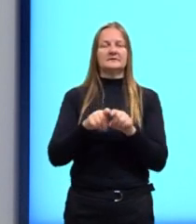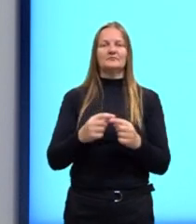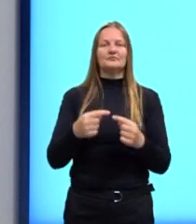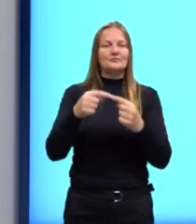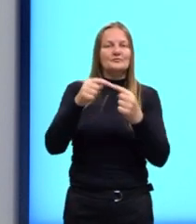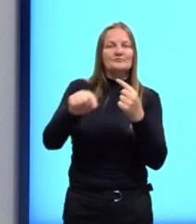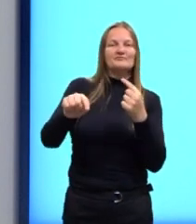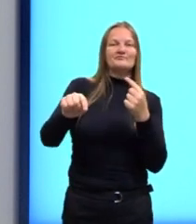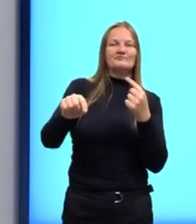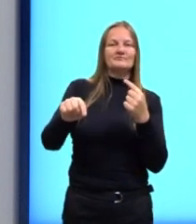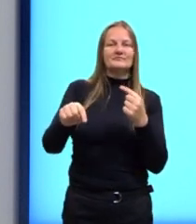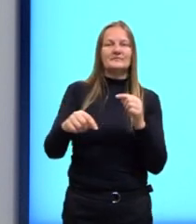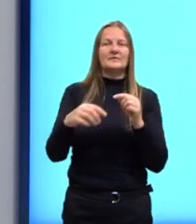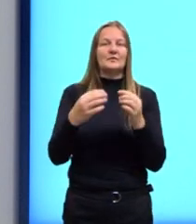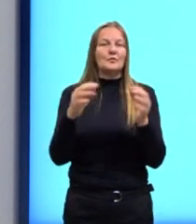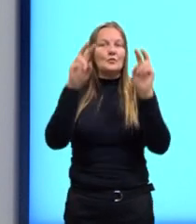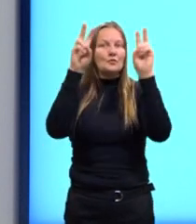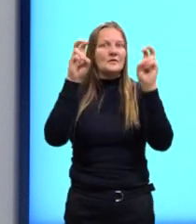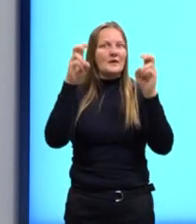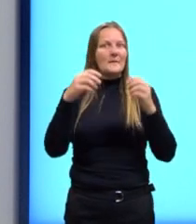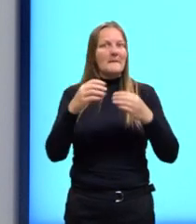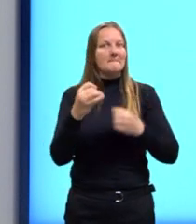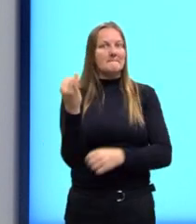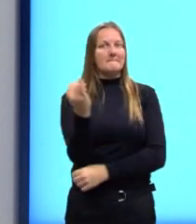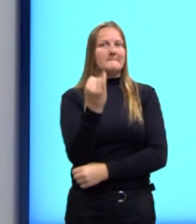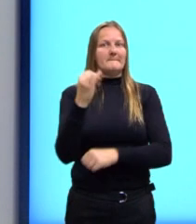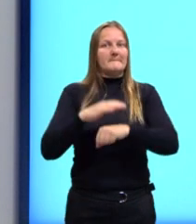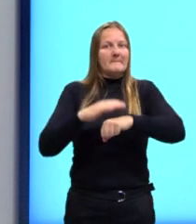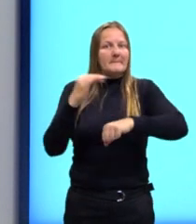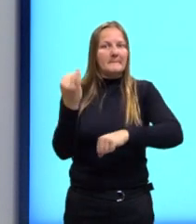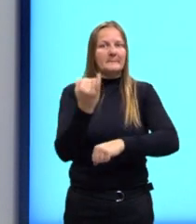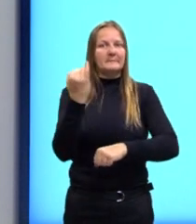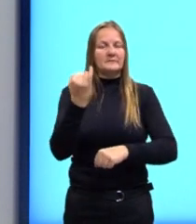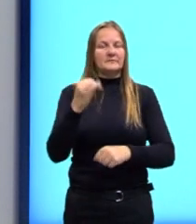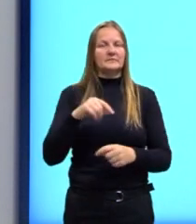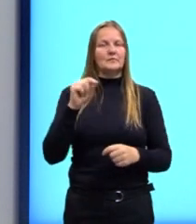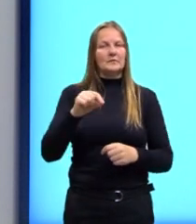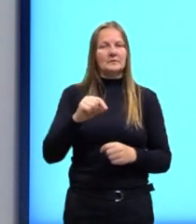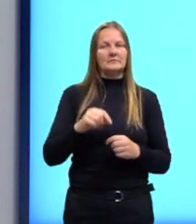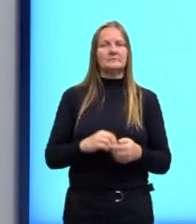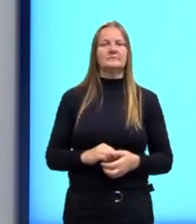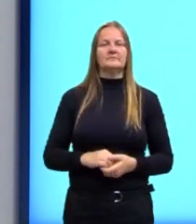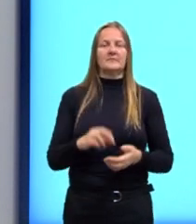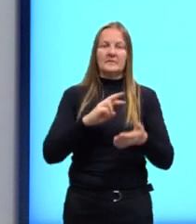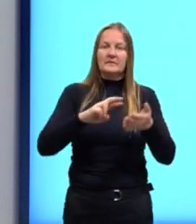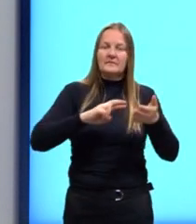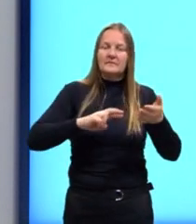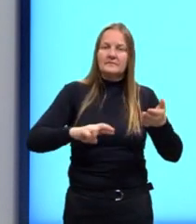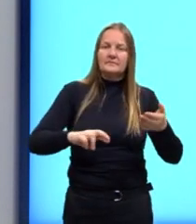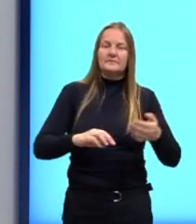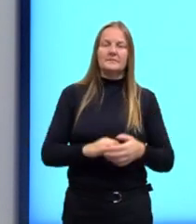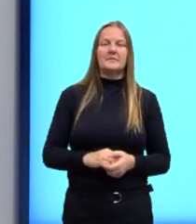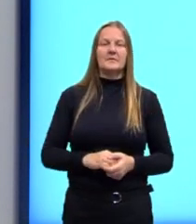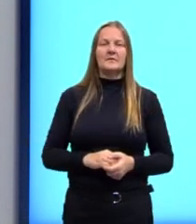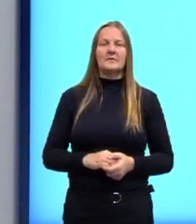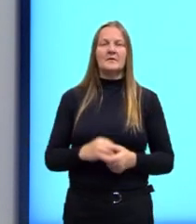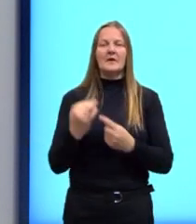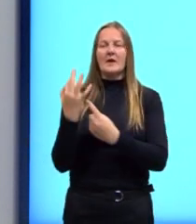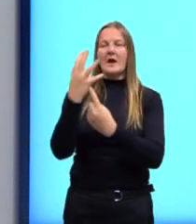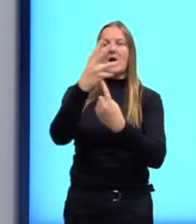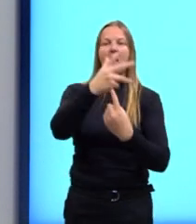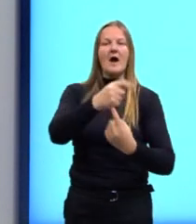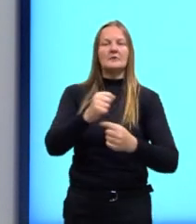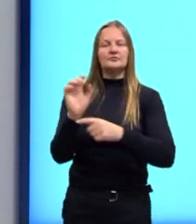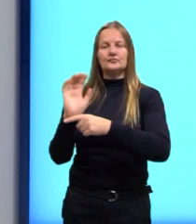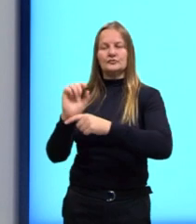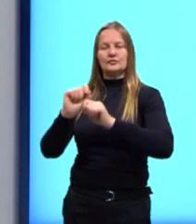exatamente ao que está sendo tratado, ao que se pretende ser tratado na redação. Arte do cinema.